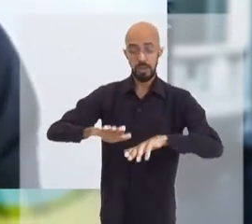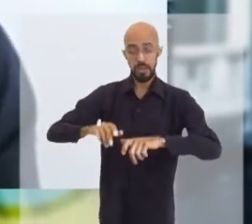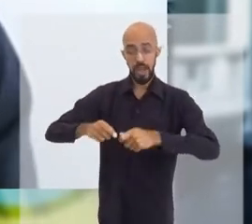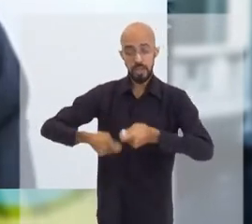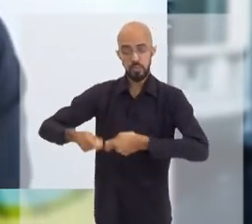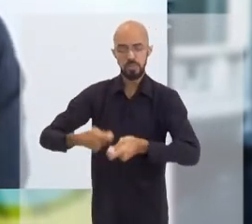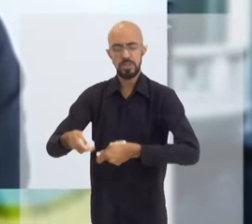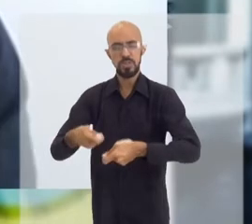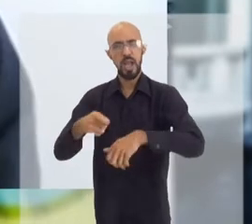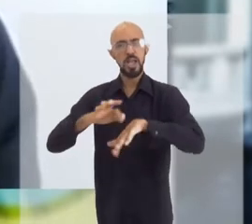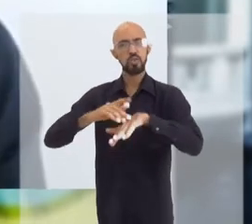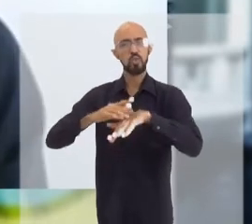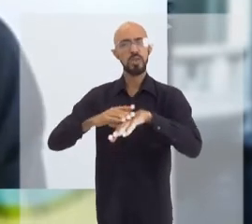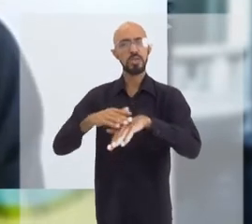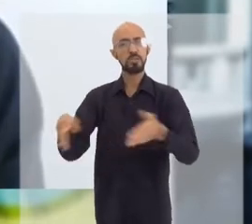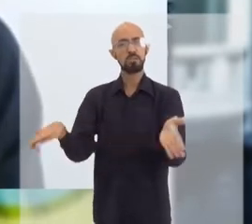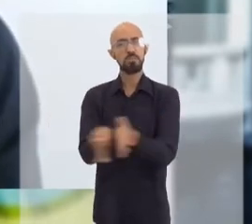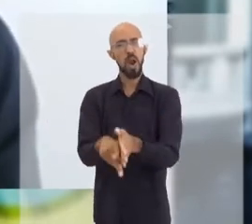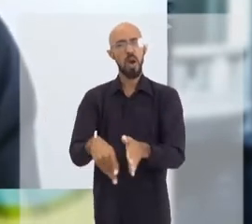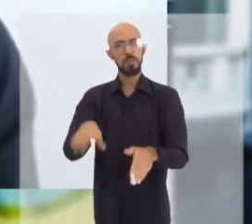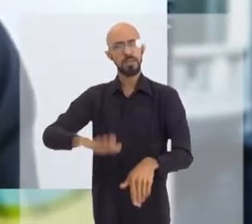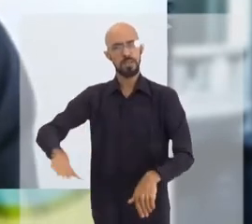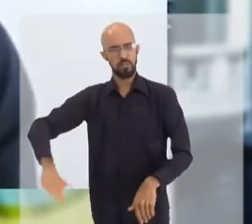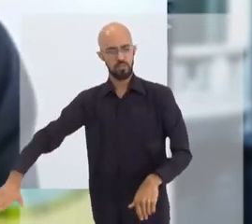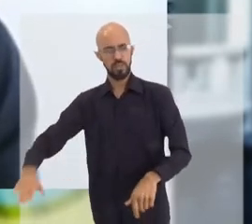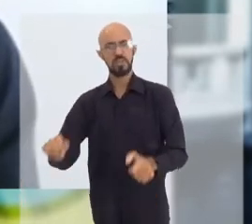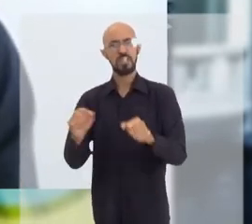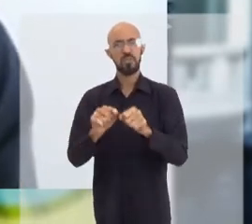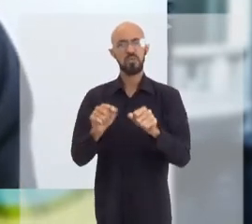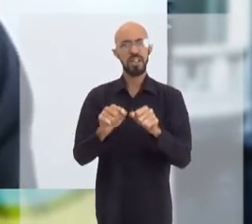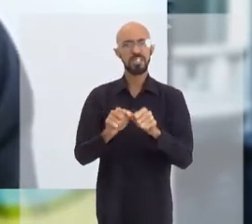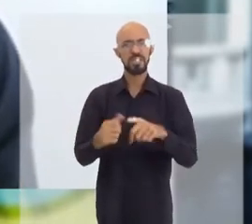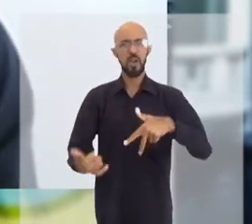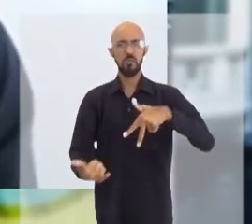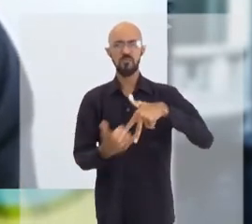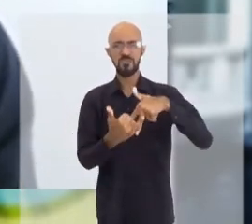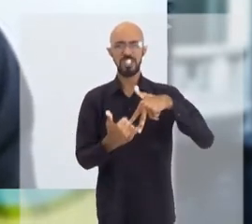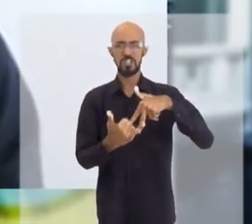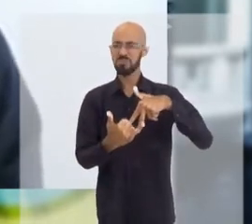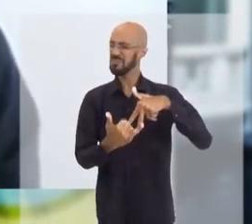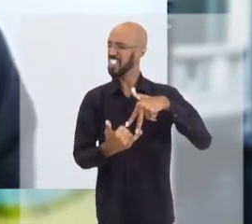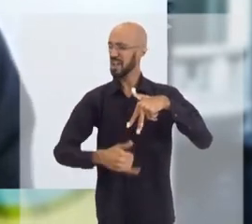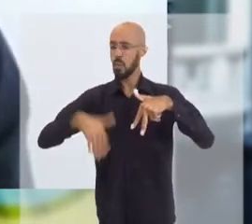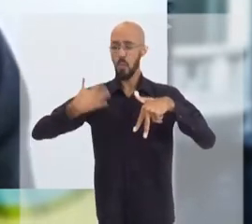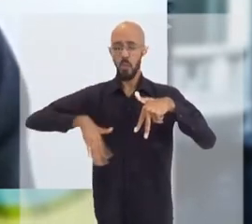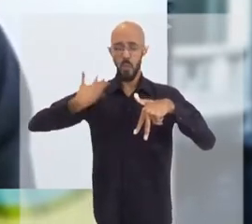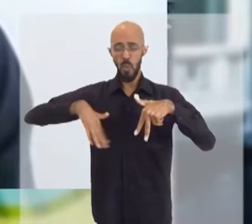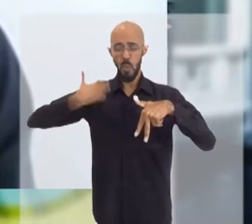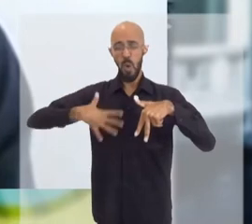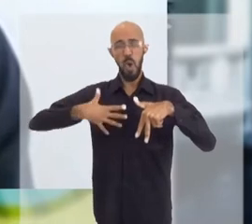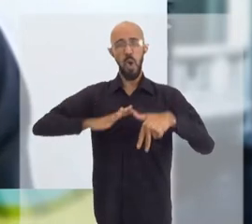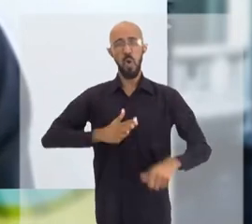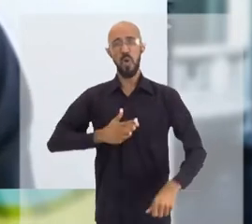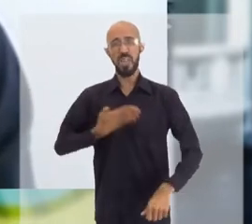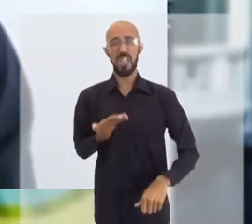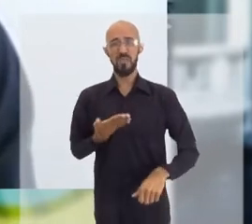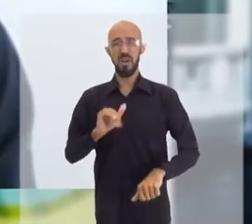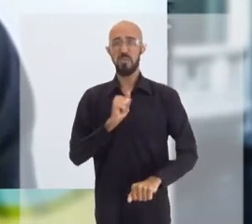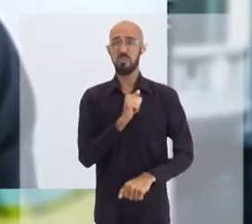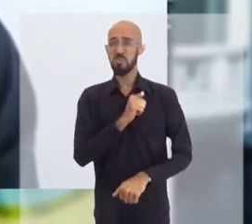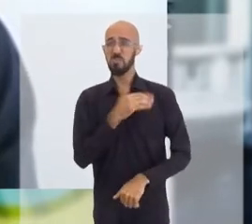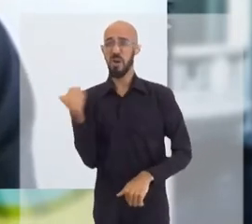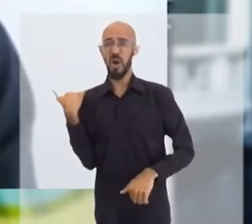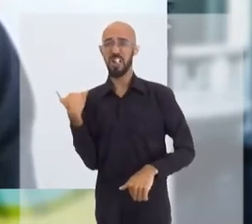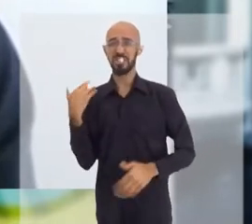chamávamos doenças próprias da infância. Faziam vítimas numa escala muito grande. Eram responsáveis por